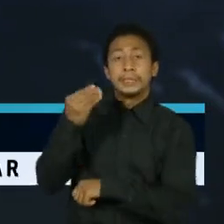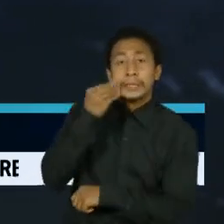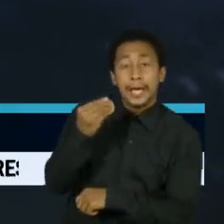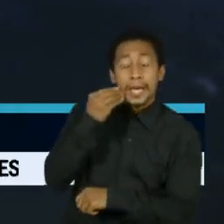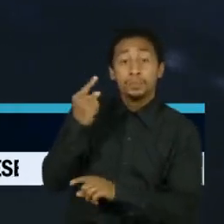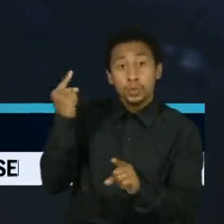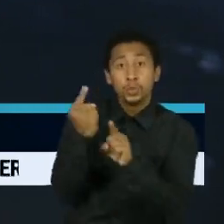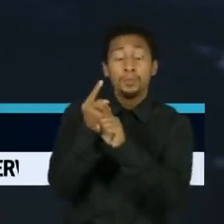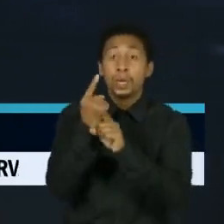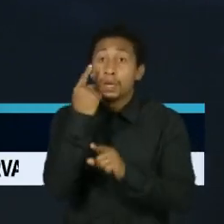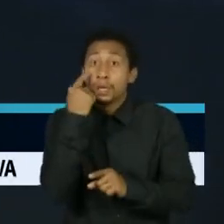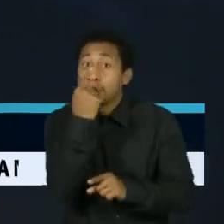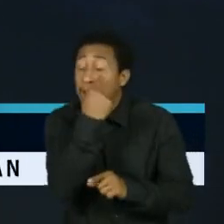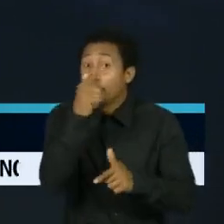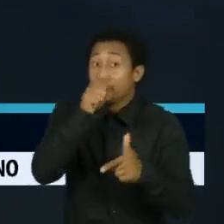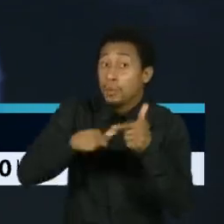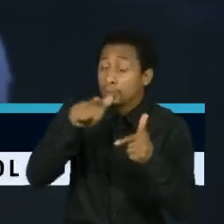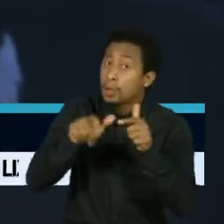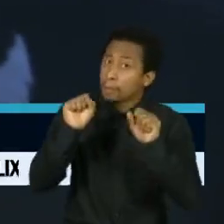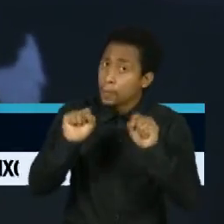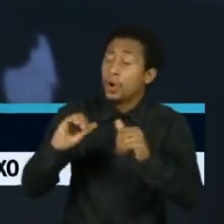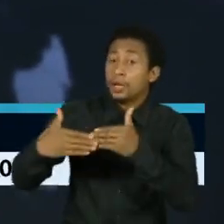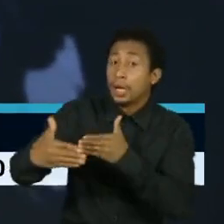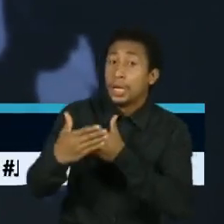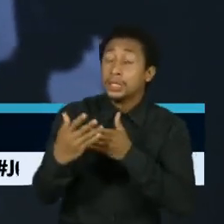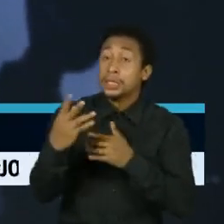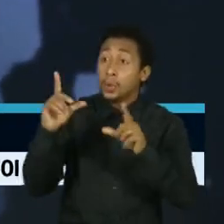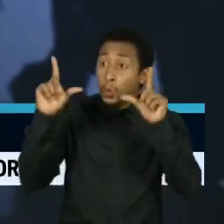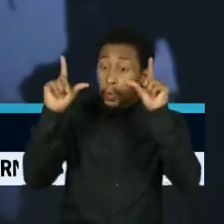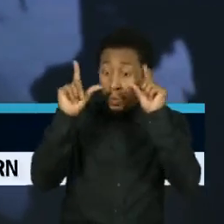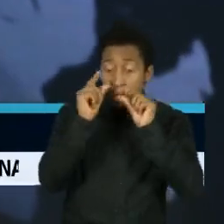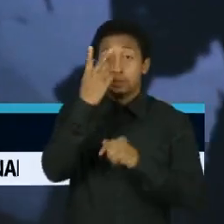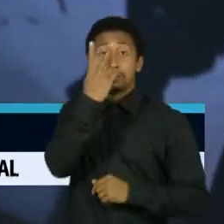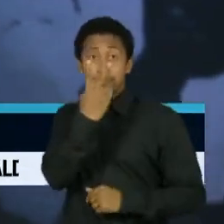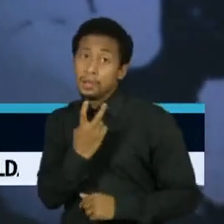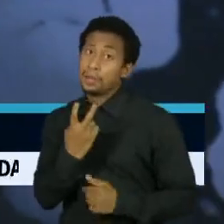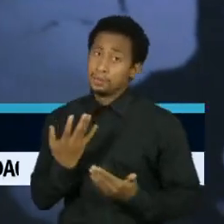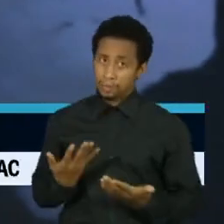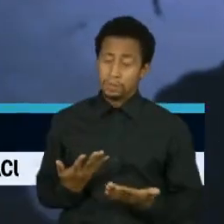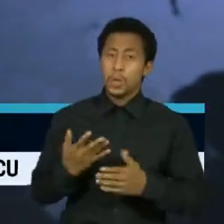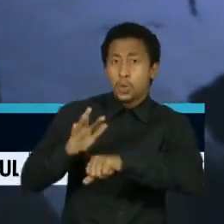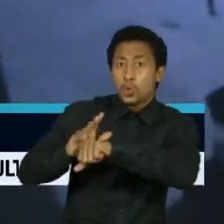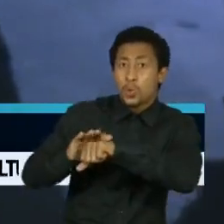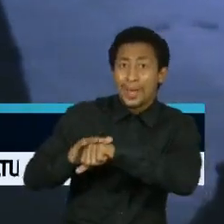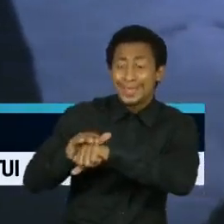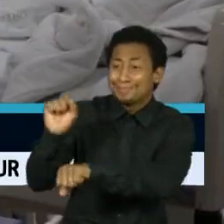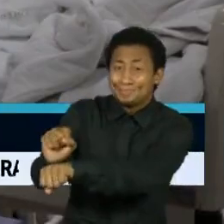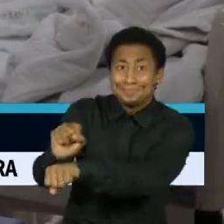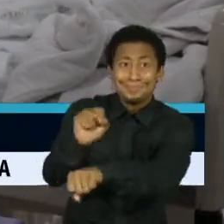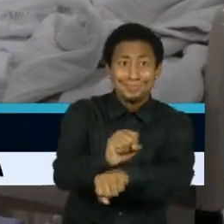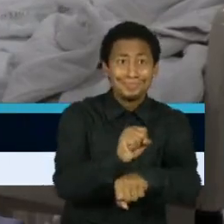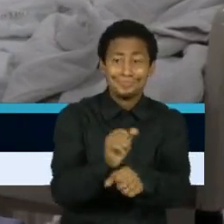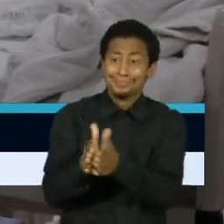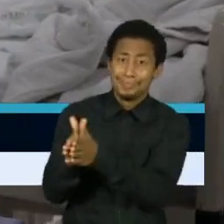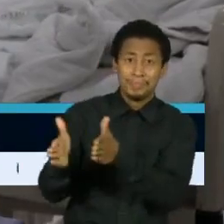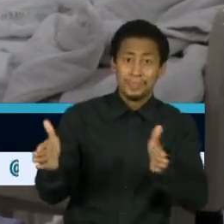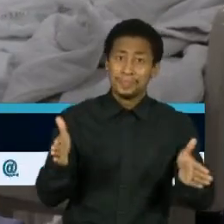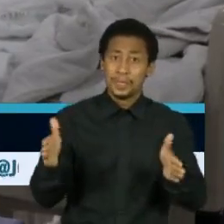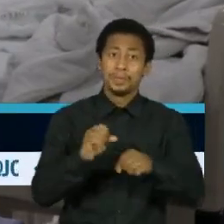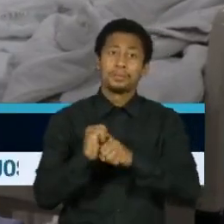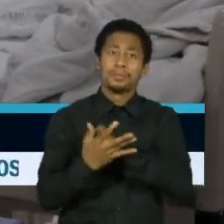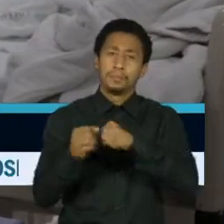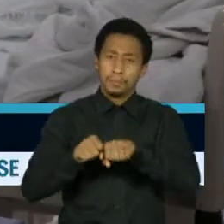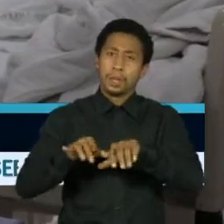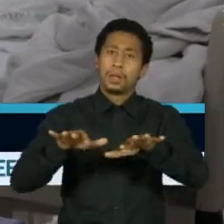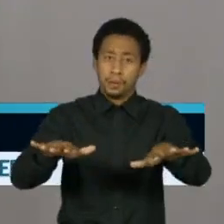que pode deixar o paciente cego. Mas essa não é a única doença negligenciada nesses dois anos de crise sanitária. Dados